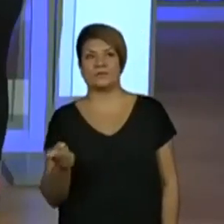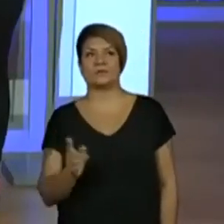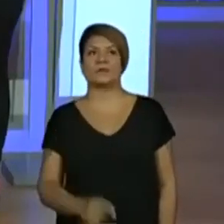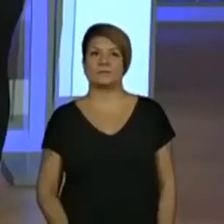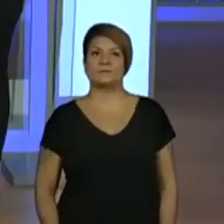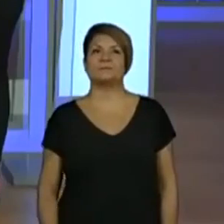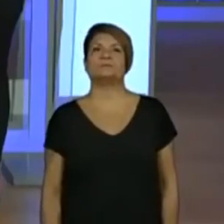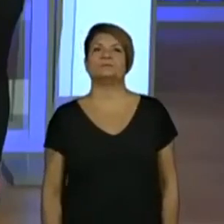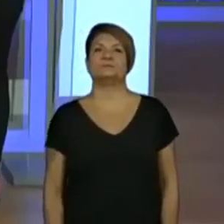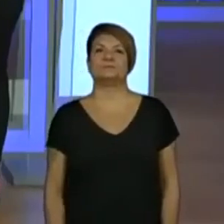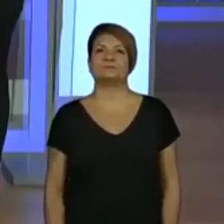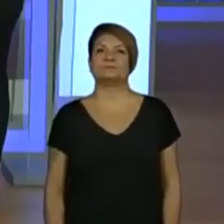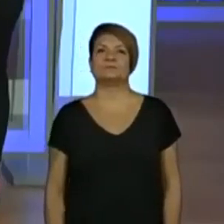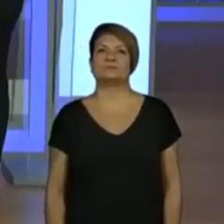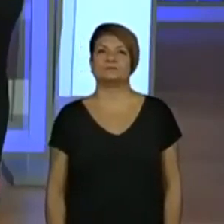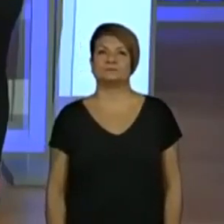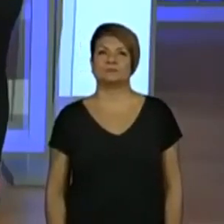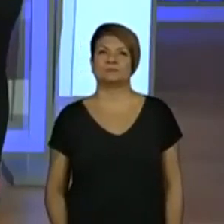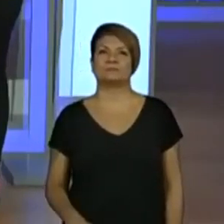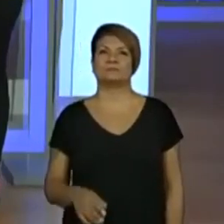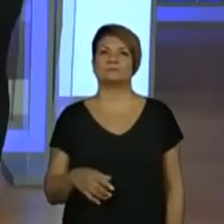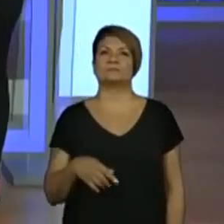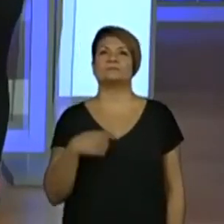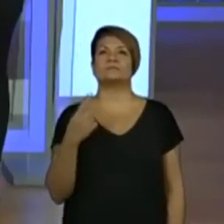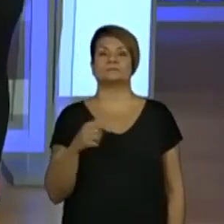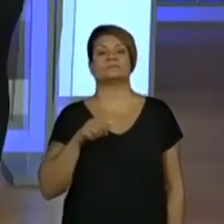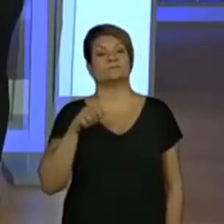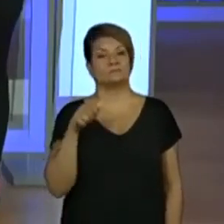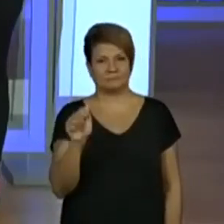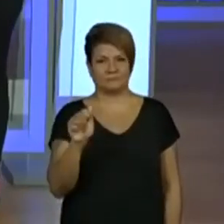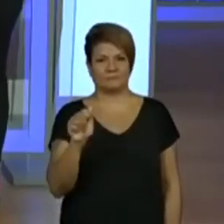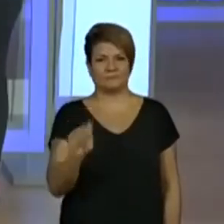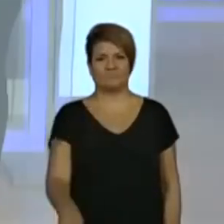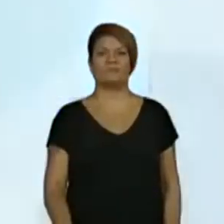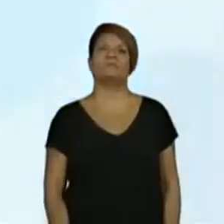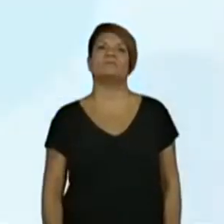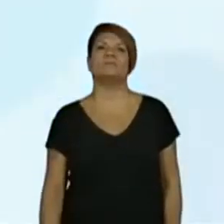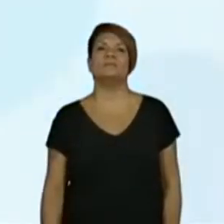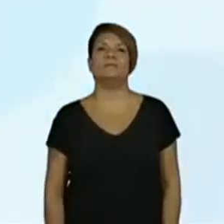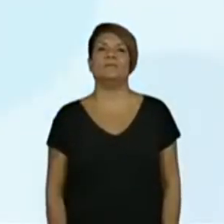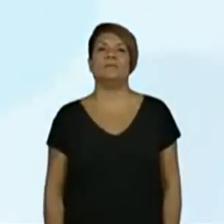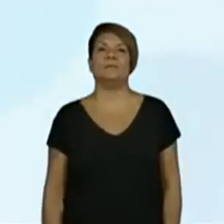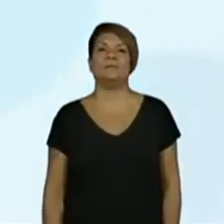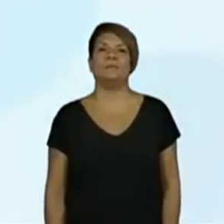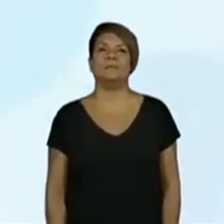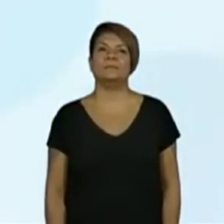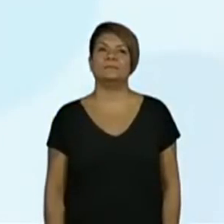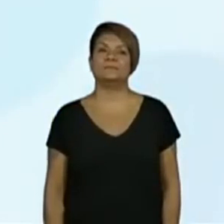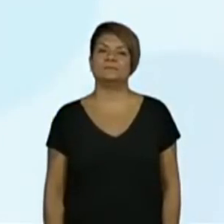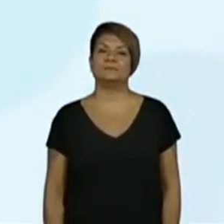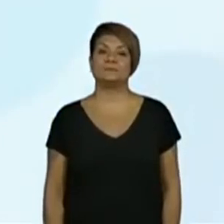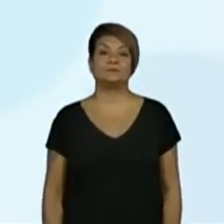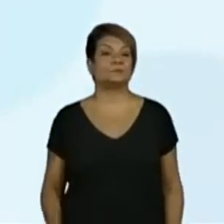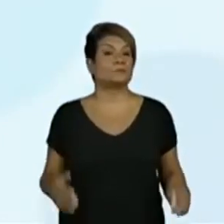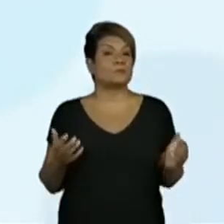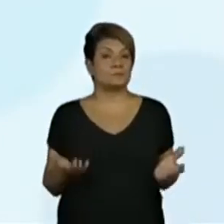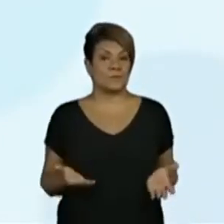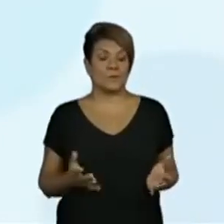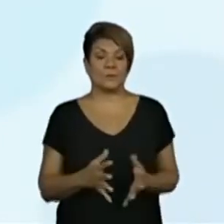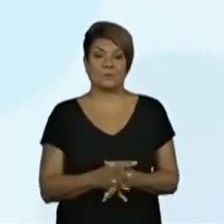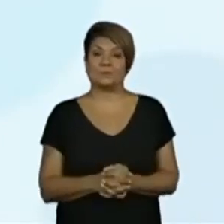professora. E próxima, então? Vamos lá com a contribuição dela. Qual que é a próxima letra? Letra A. Letra A. Olha só.